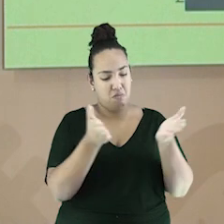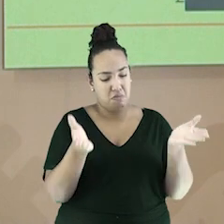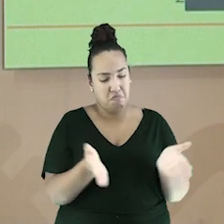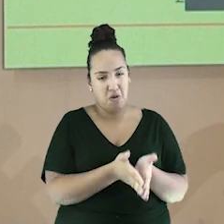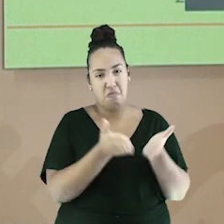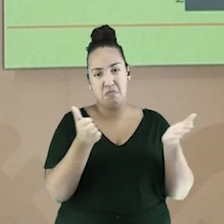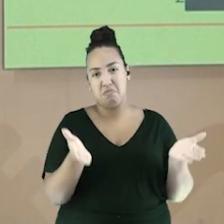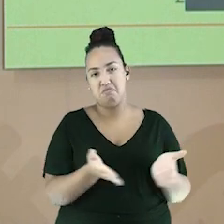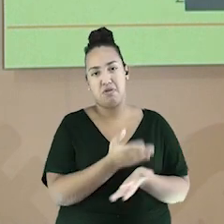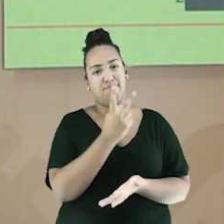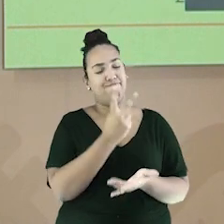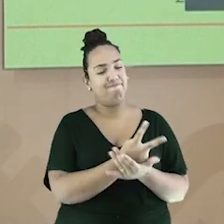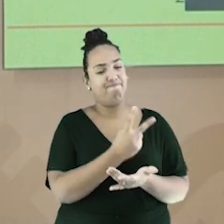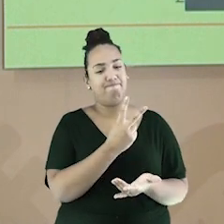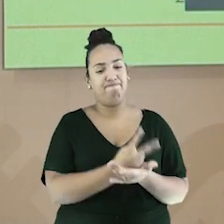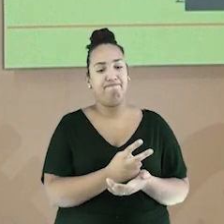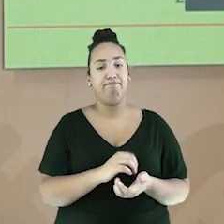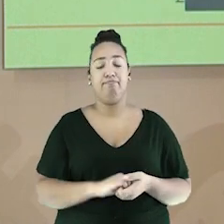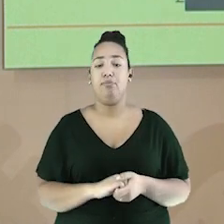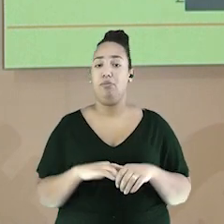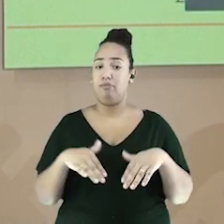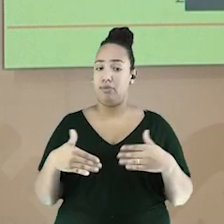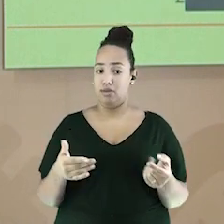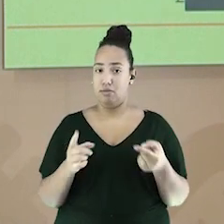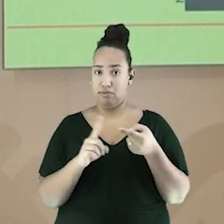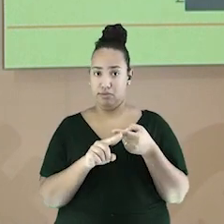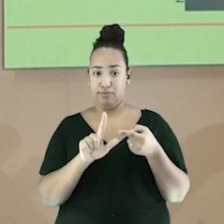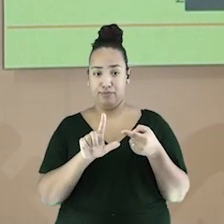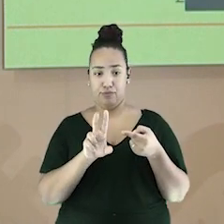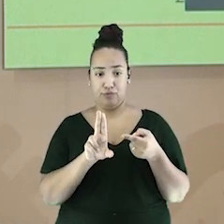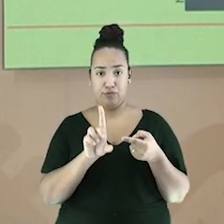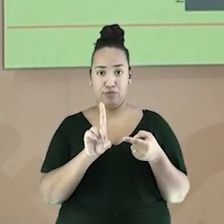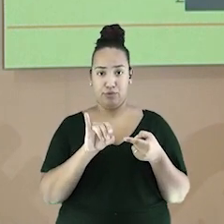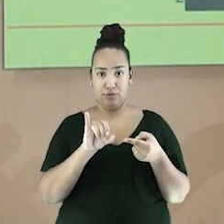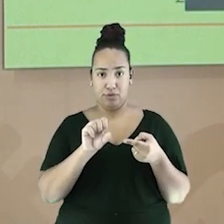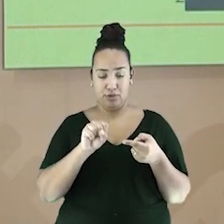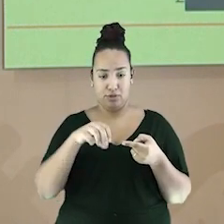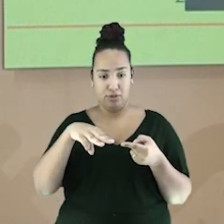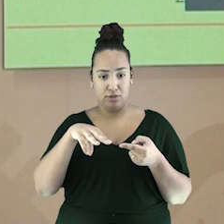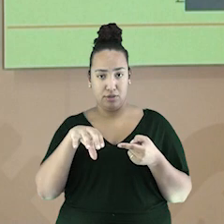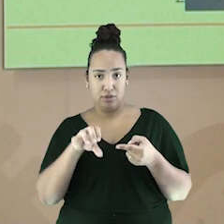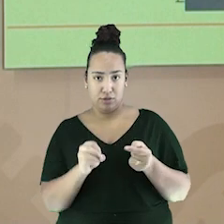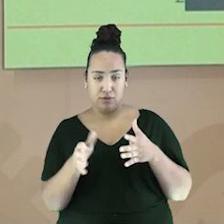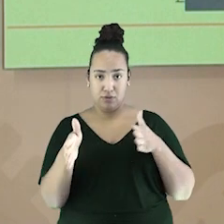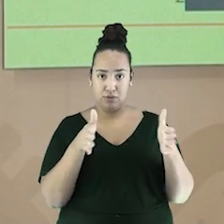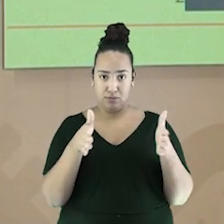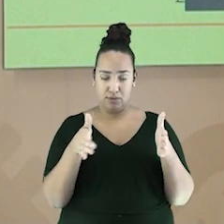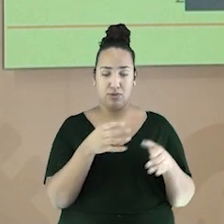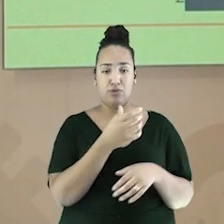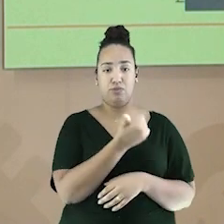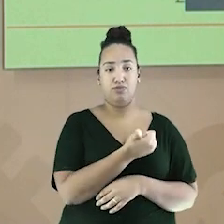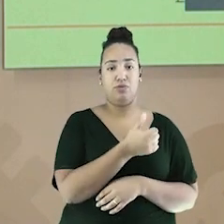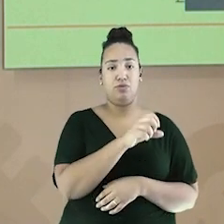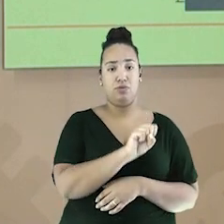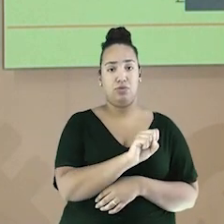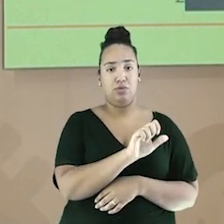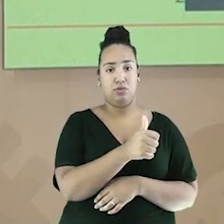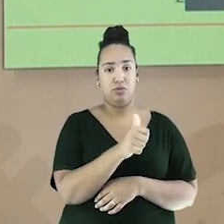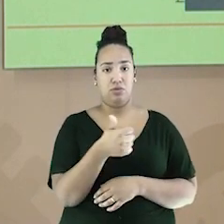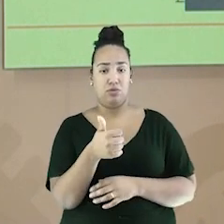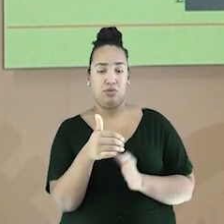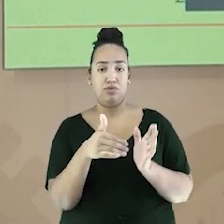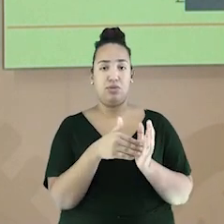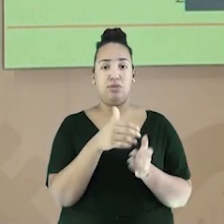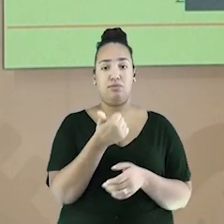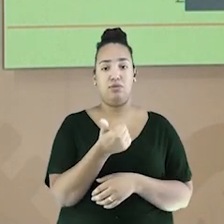destacada no período entre 1811 e 1816 e sua estratégia consistia